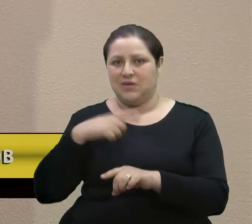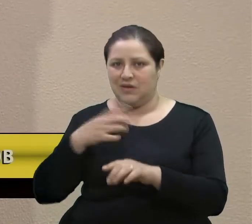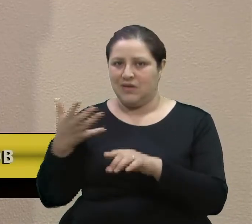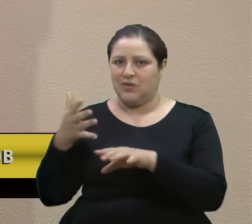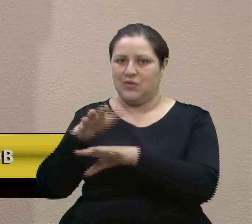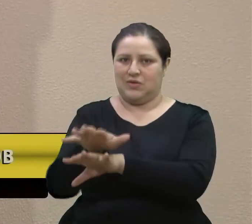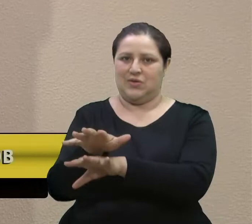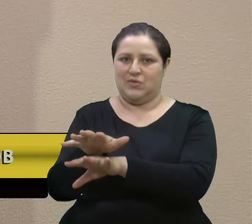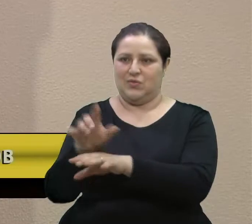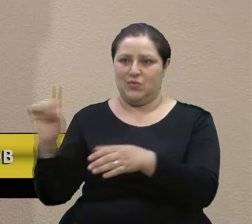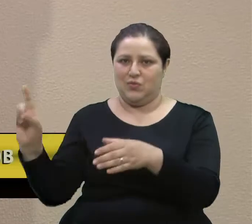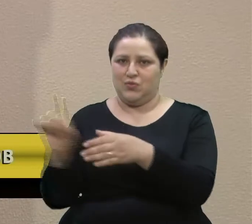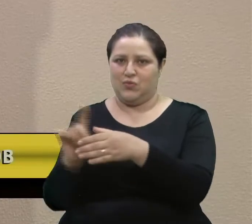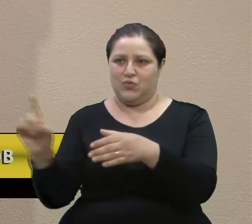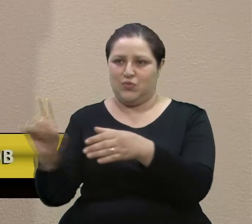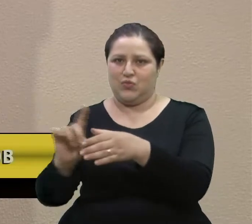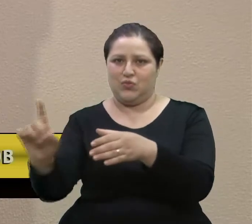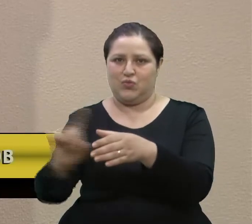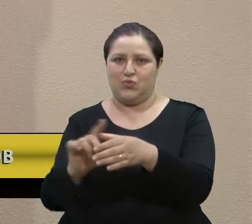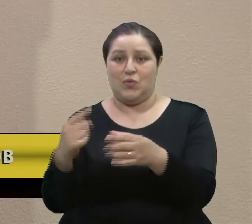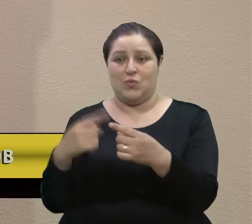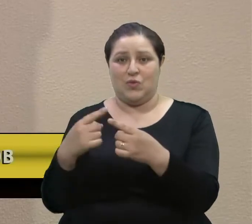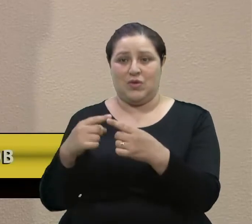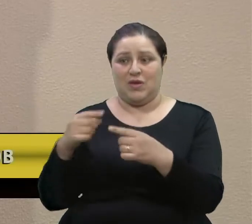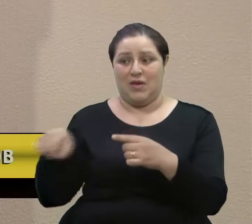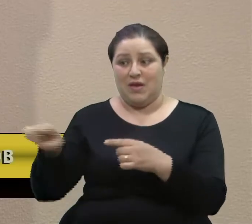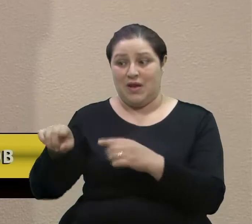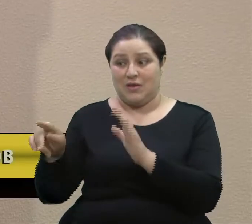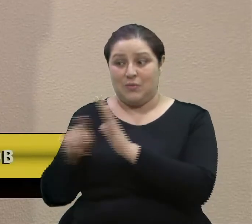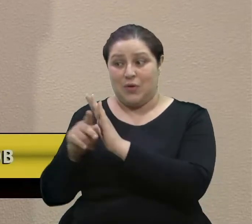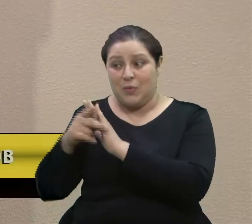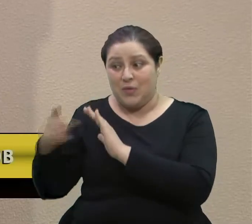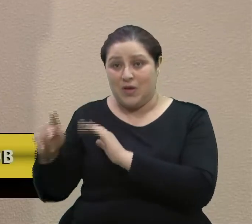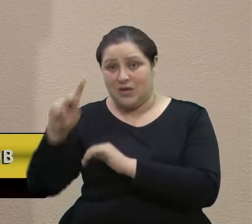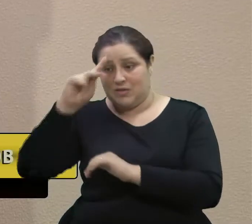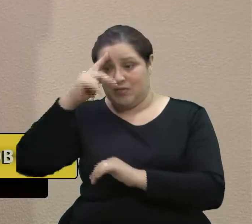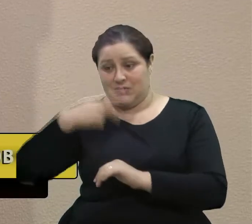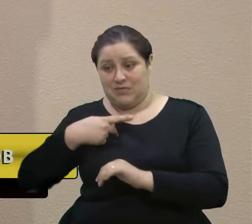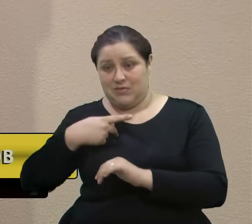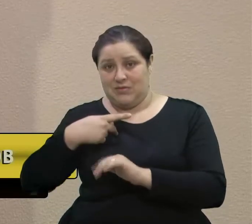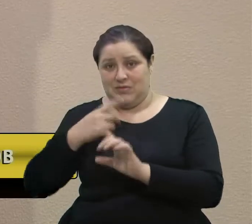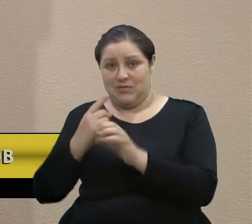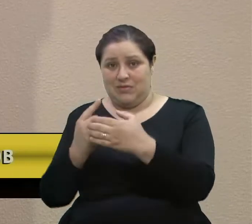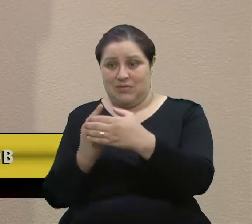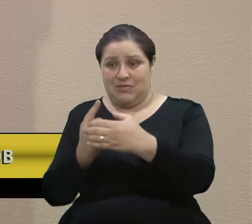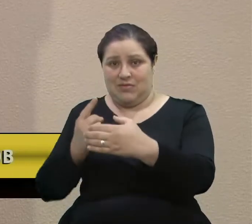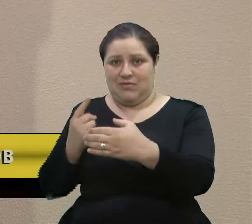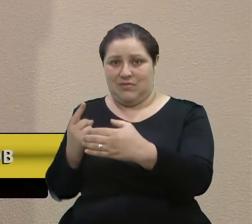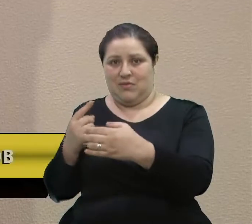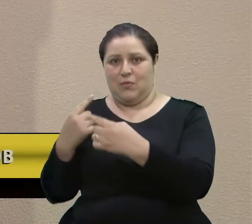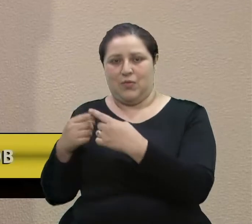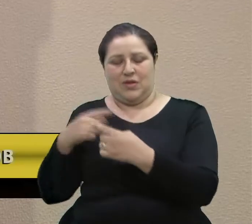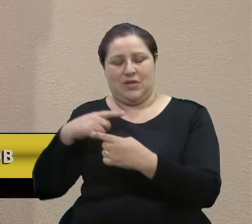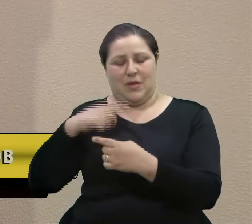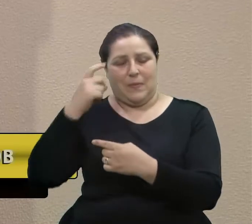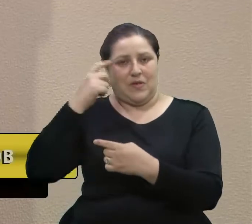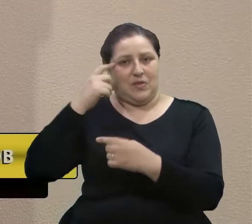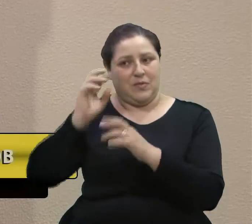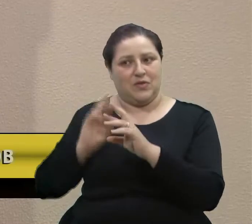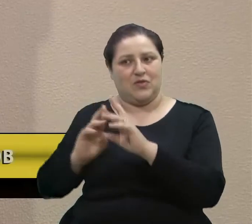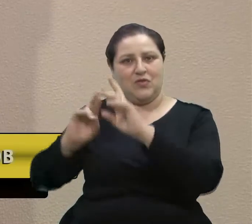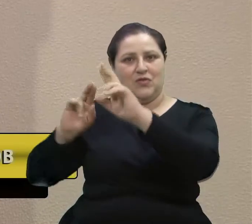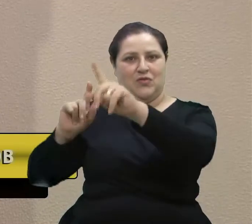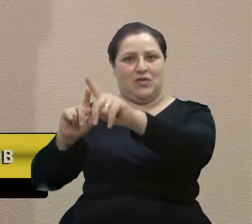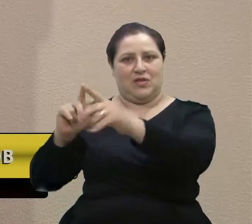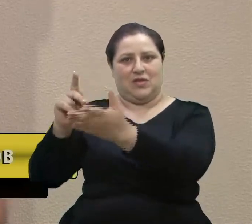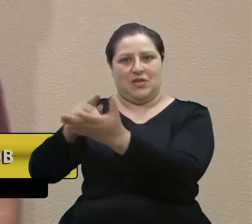porque eles mesmos acabam se excluindo por ter pensamentos bem diversos daquilo que